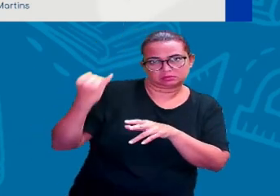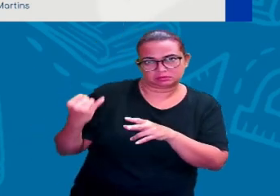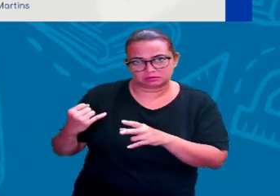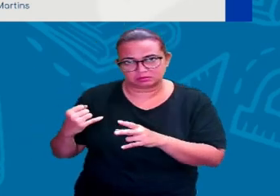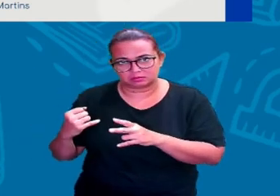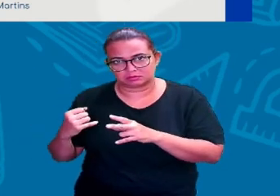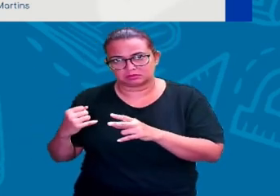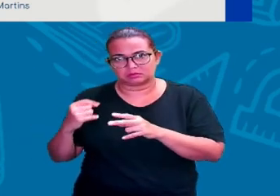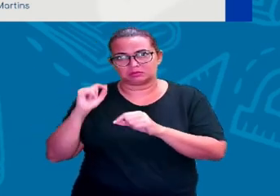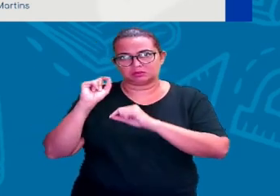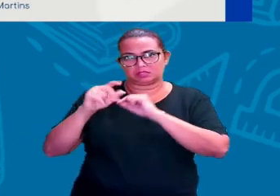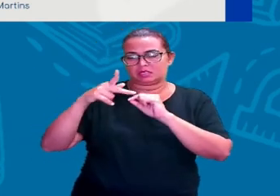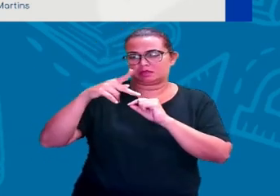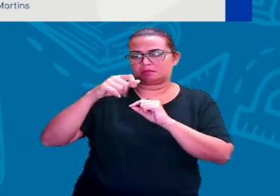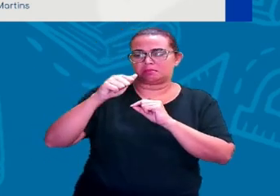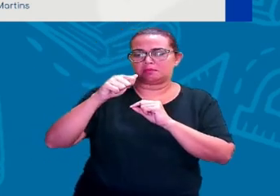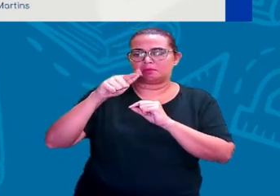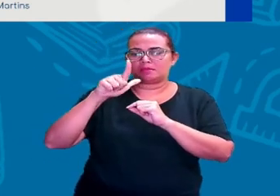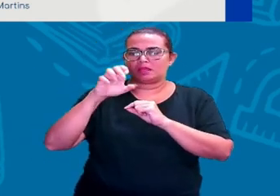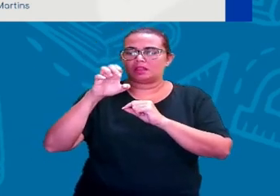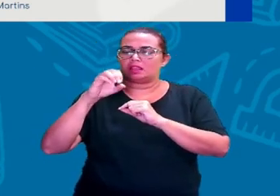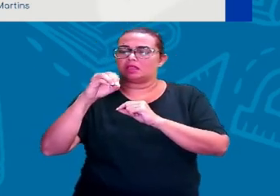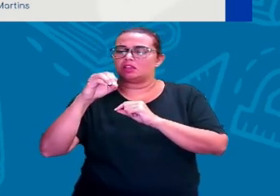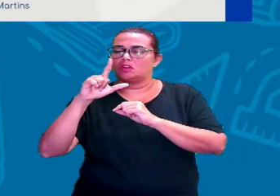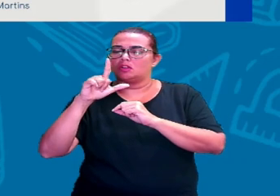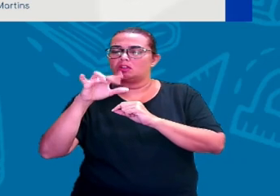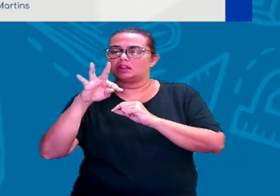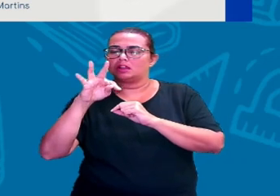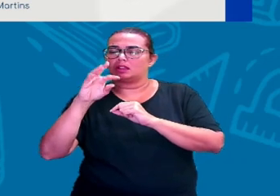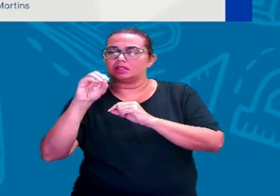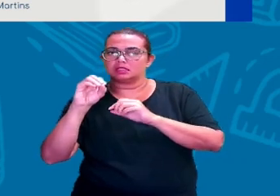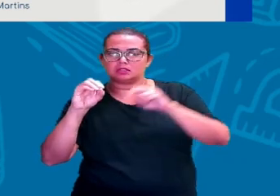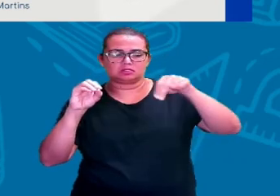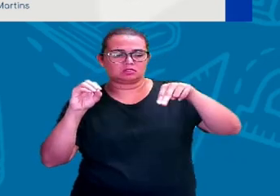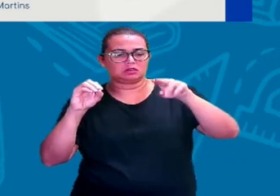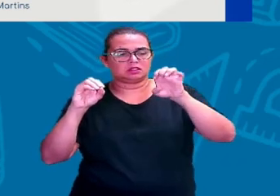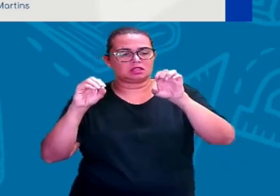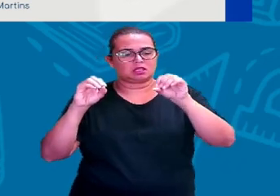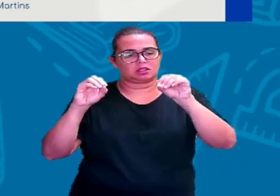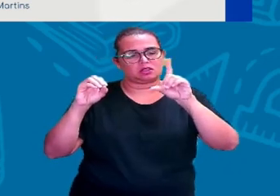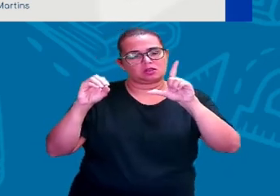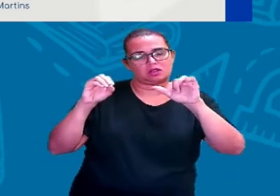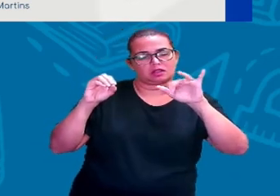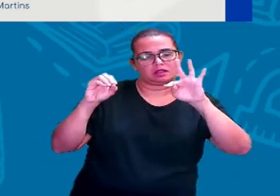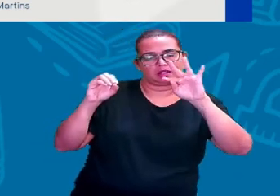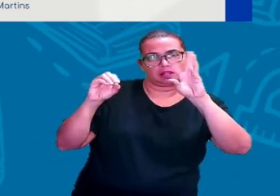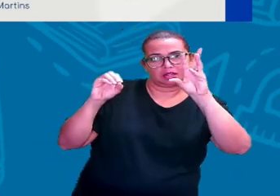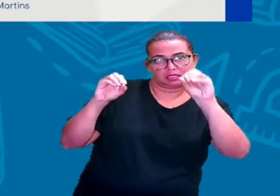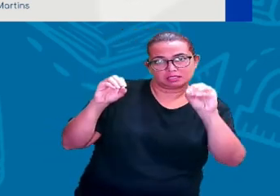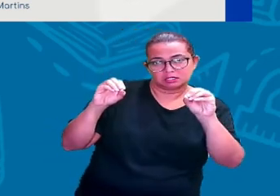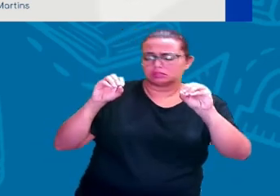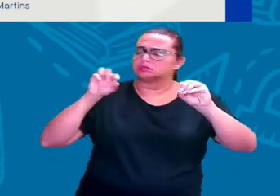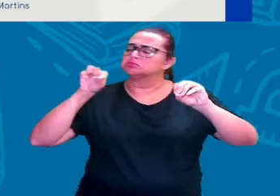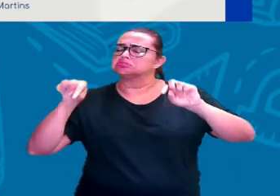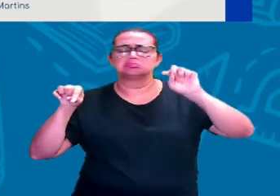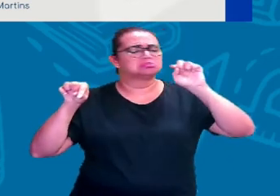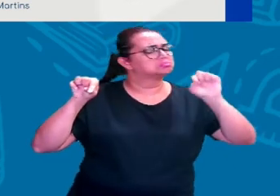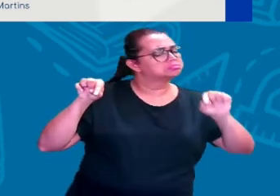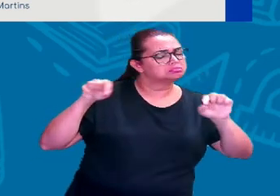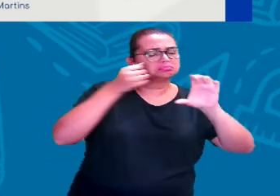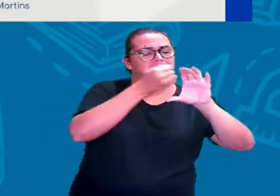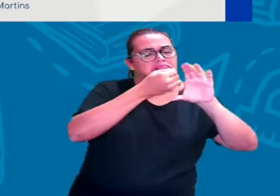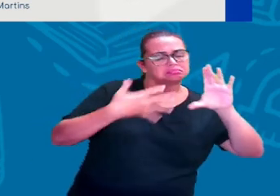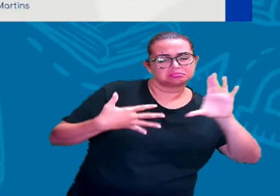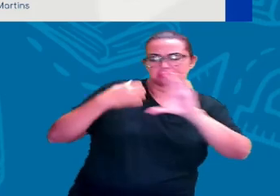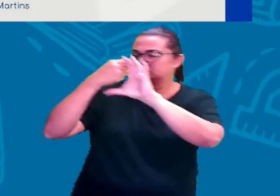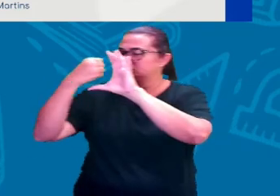paleolítico e neolítico. E a gente vai aprender um pouco mais, mais características. gente já viu na semana passada, mas